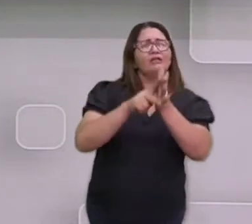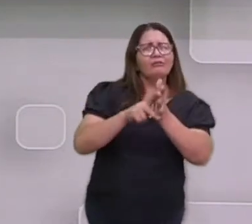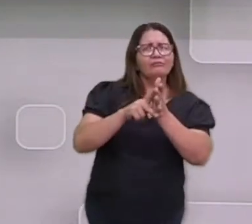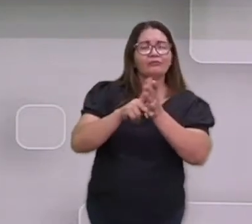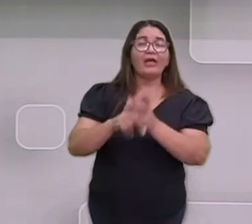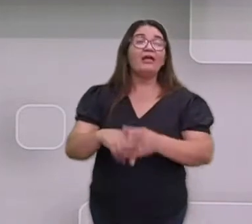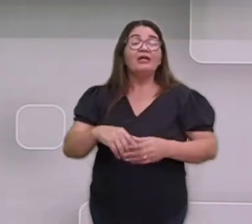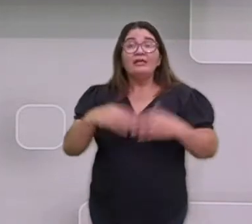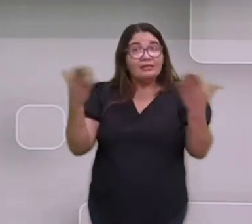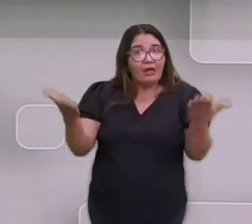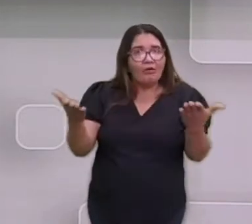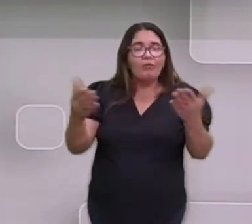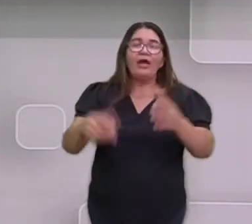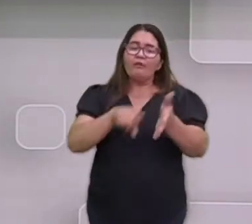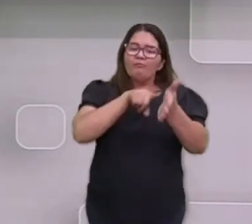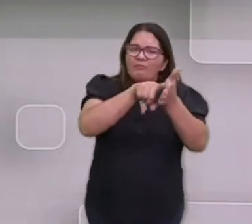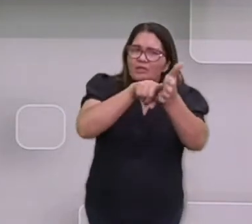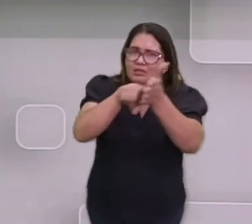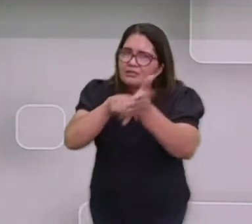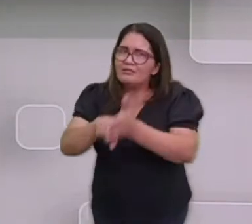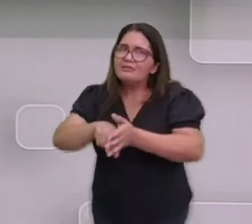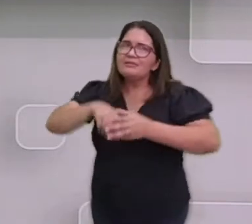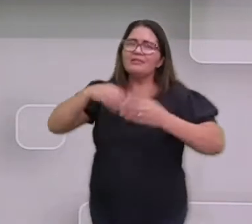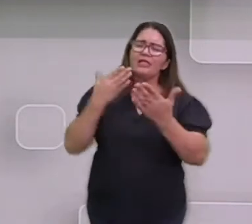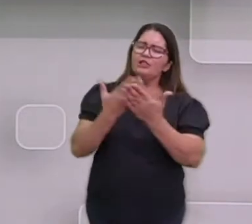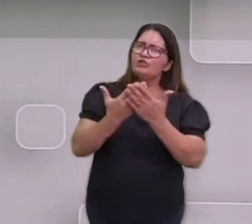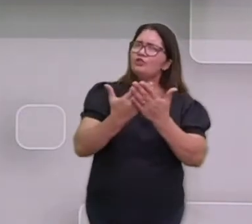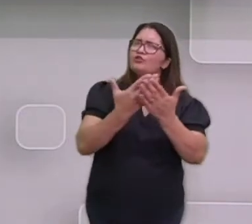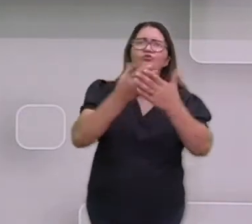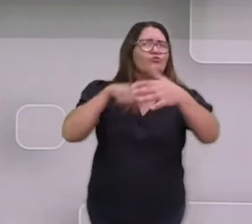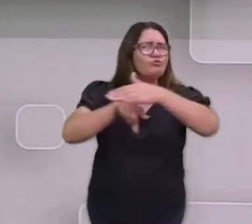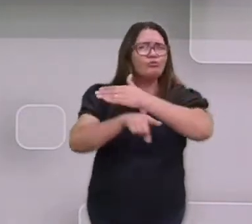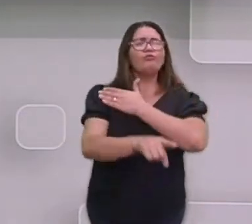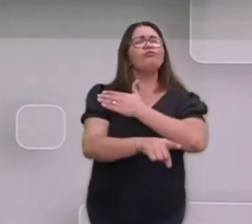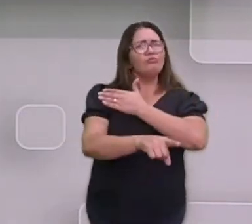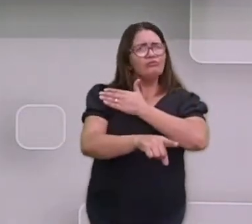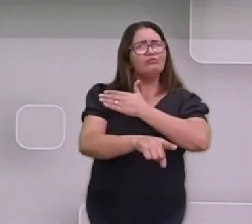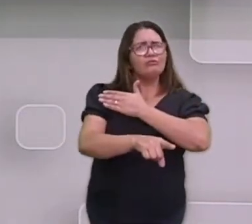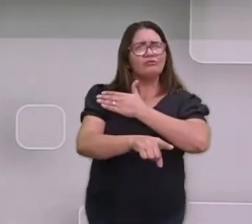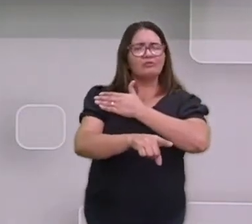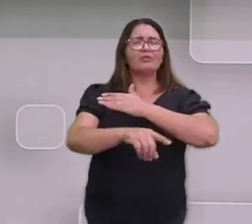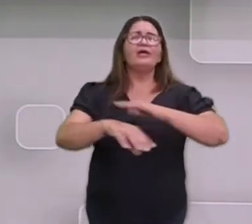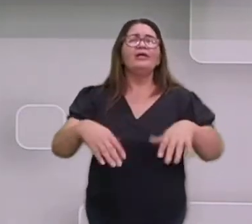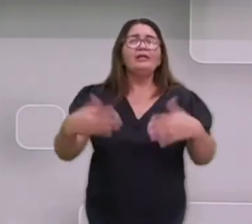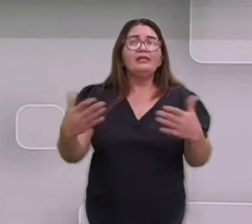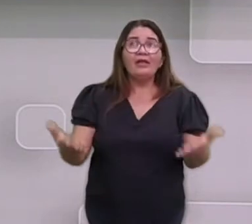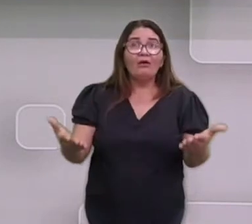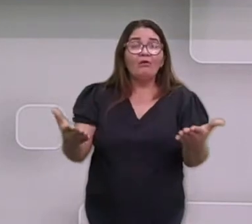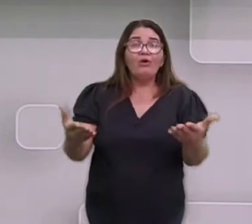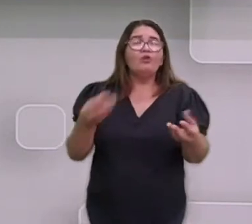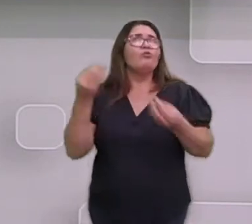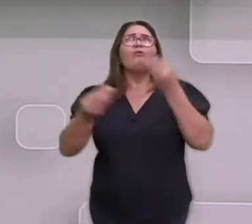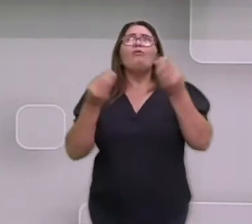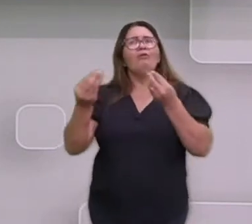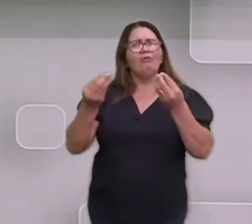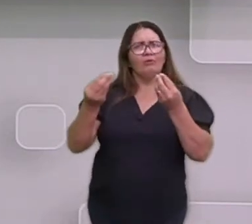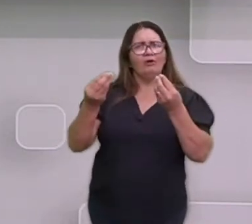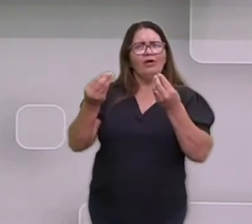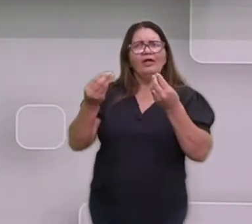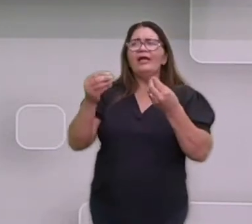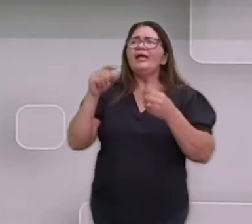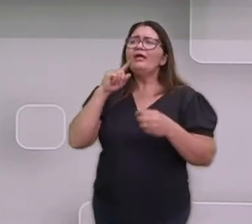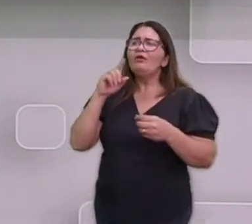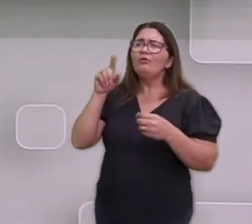repetições que o tempo vai modificando. Então o que que acontece? A gente não consegue, o clima de uma região